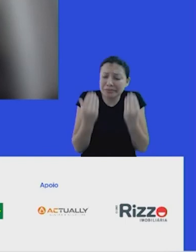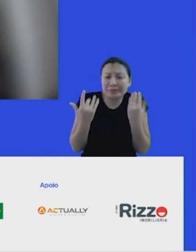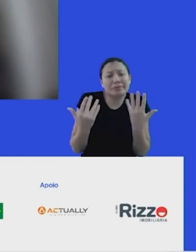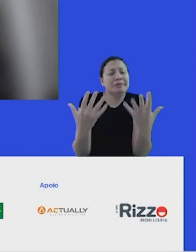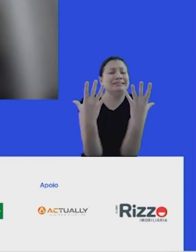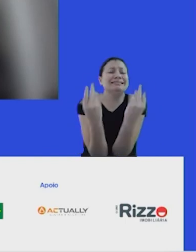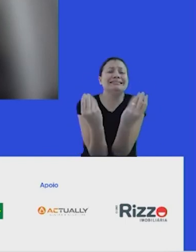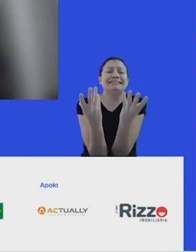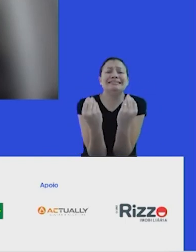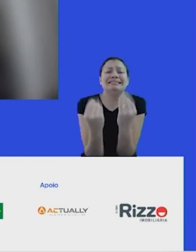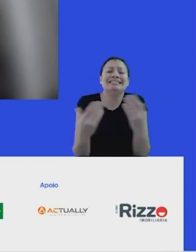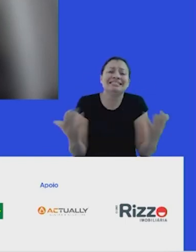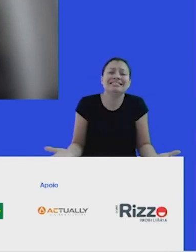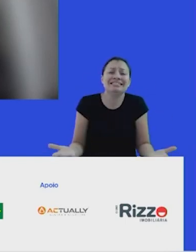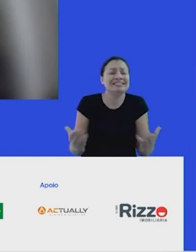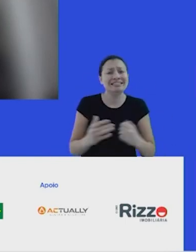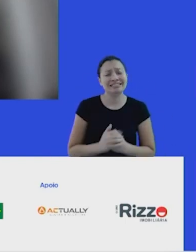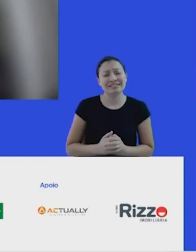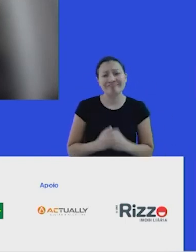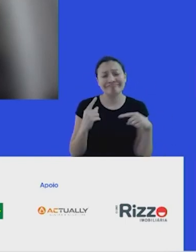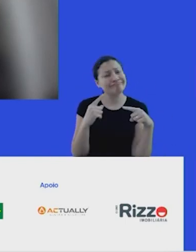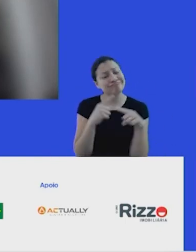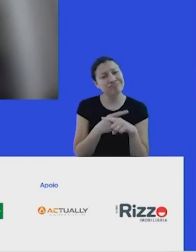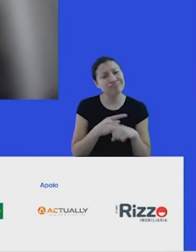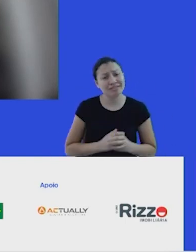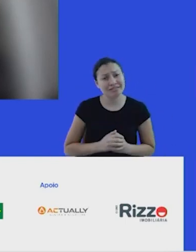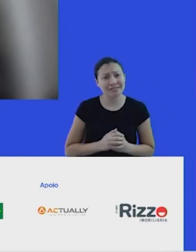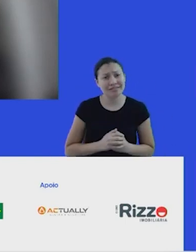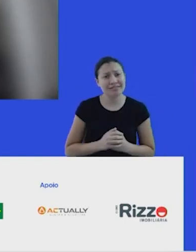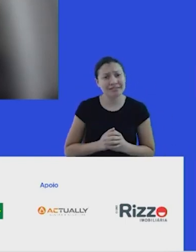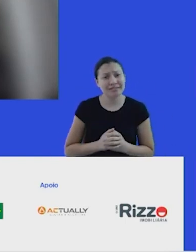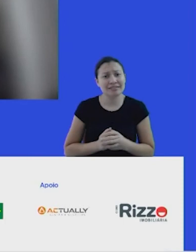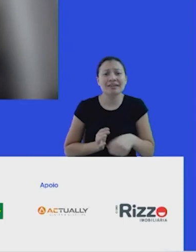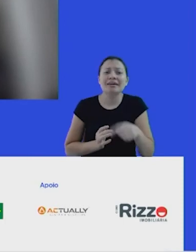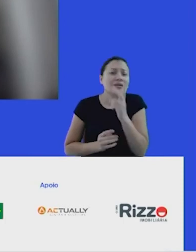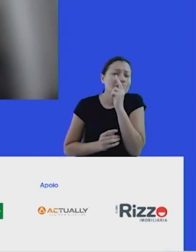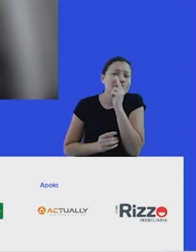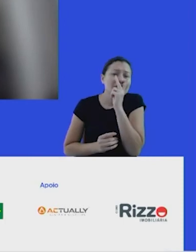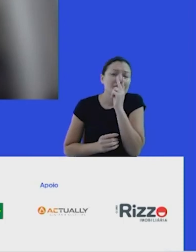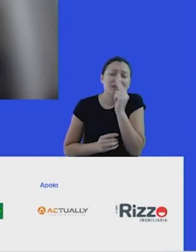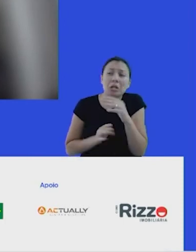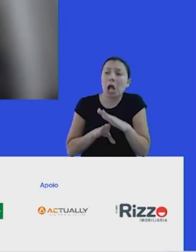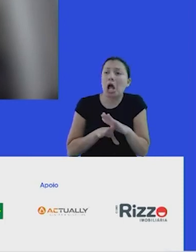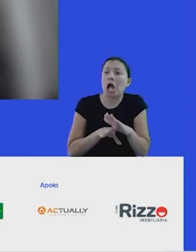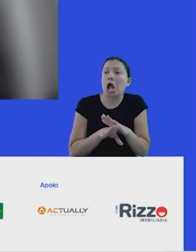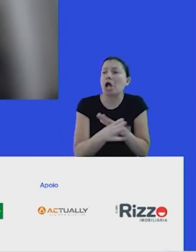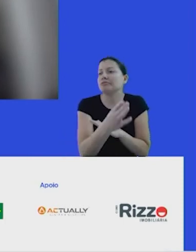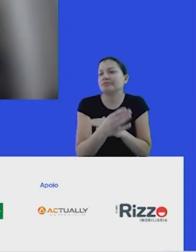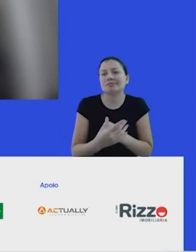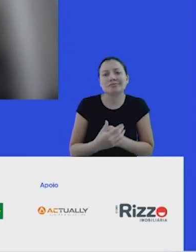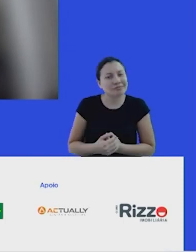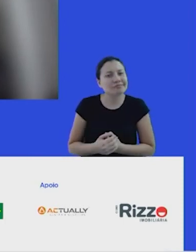Não cabe. O que eu acho que tem um dos elementos dessa história que é a gente se acostumar. E não só se acostumar com esses